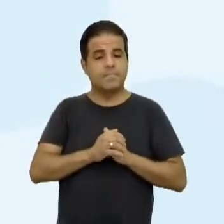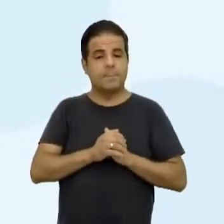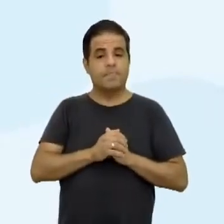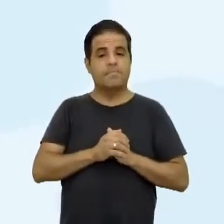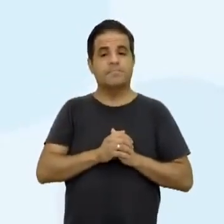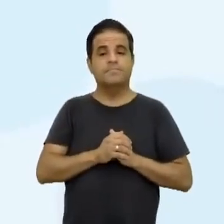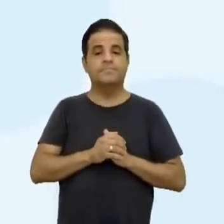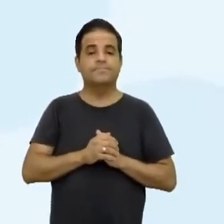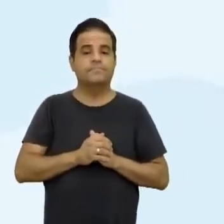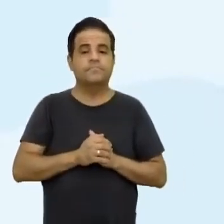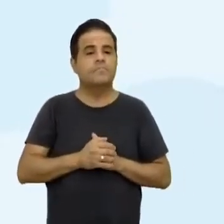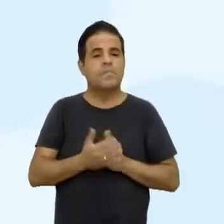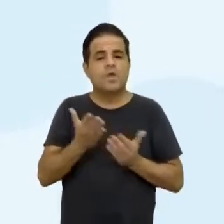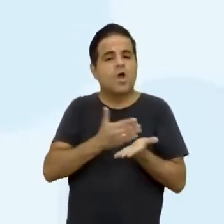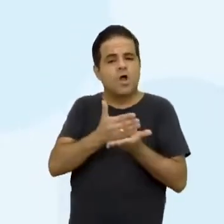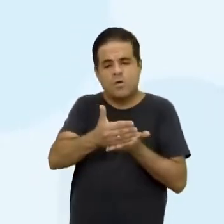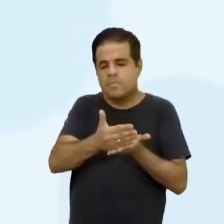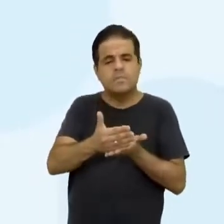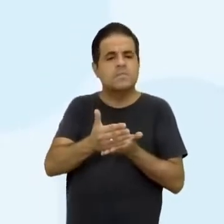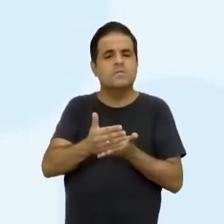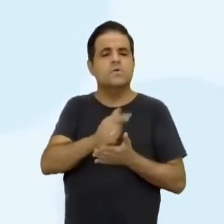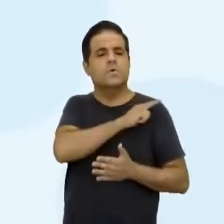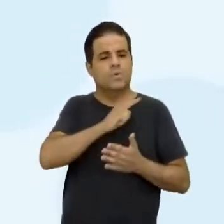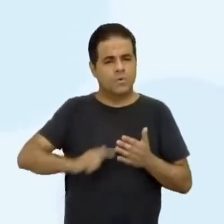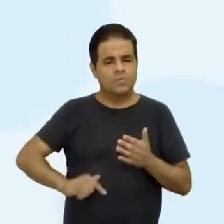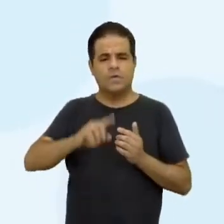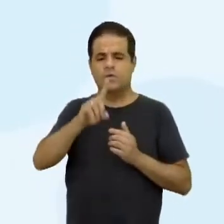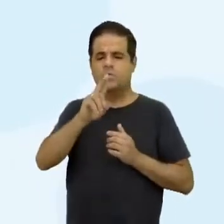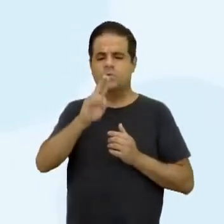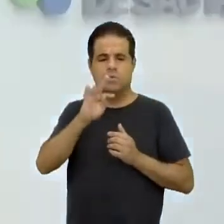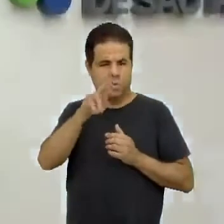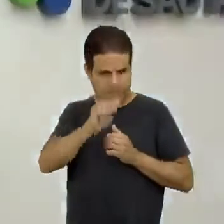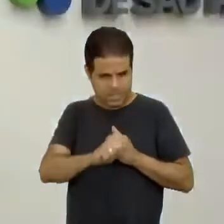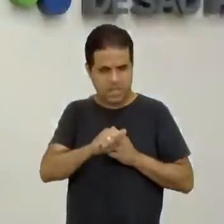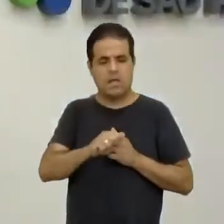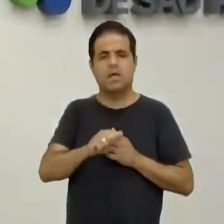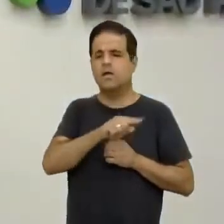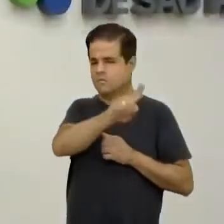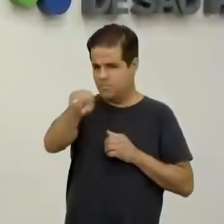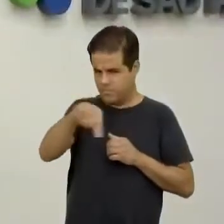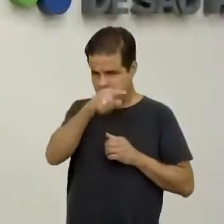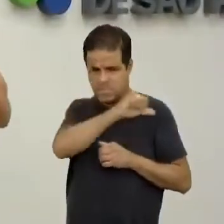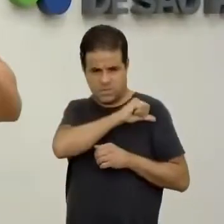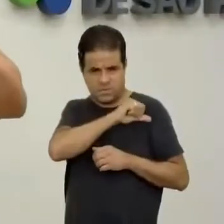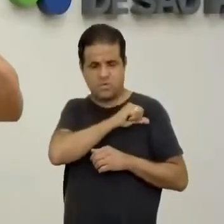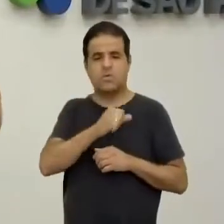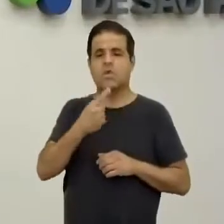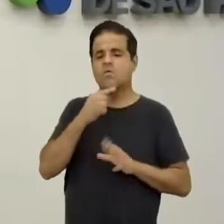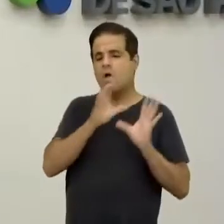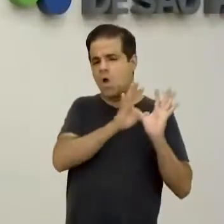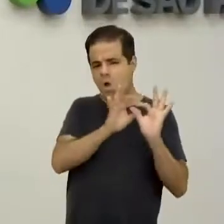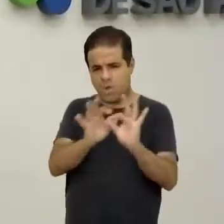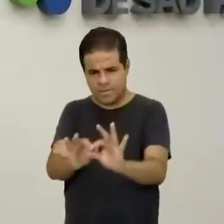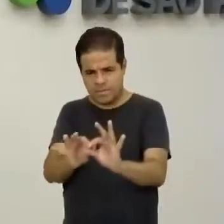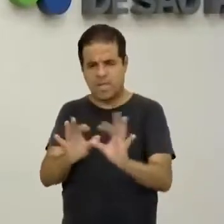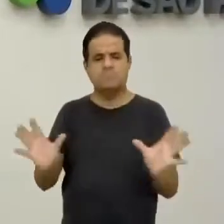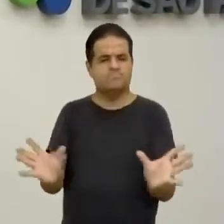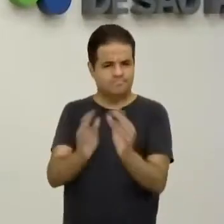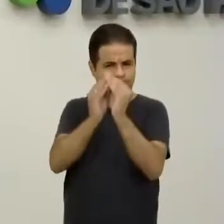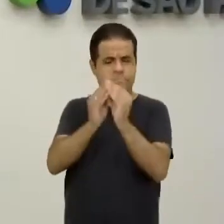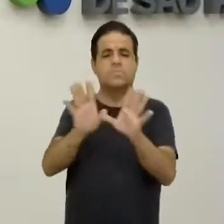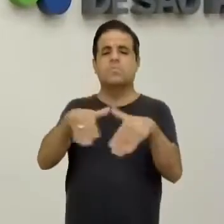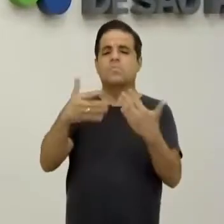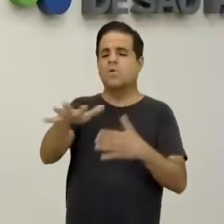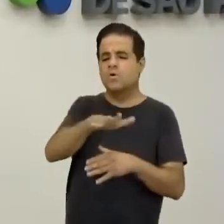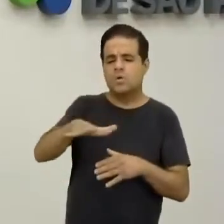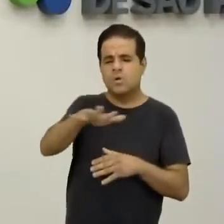E vamos começar, então, assim, com o governo Dutra, né. E aí, nono ano, eu vou contextualizar, vou colocar vocês em